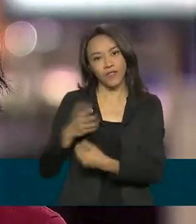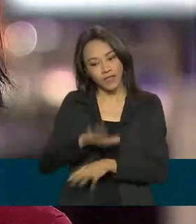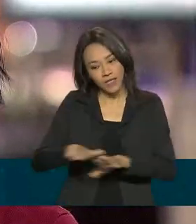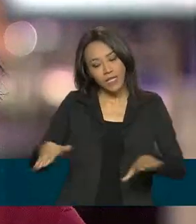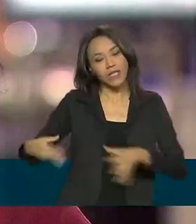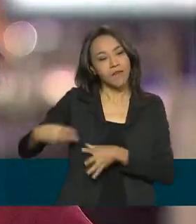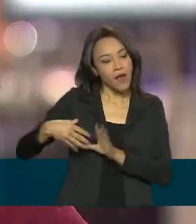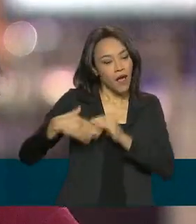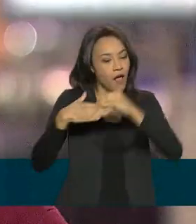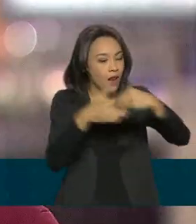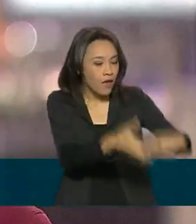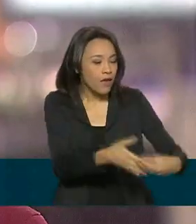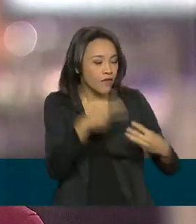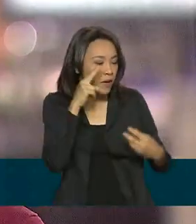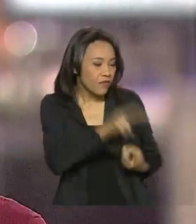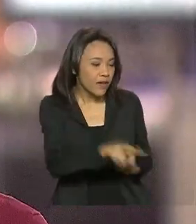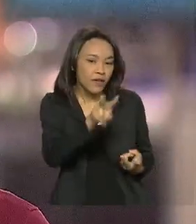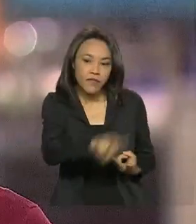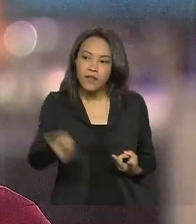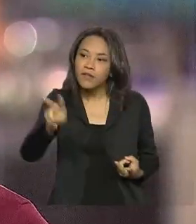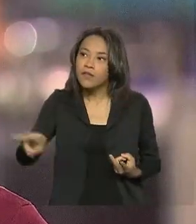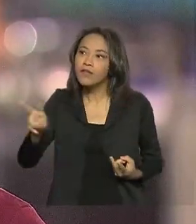as tecnologias, isso é muito importante.